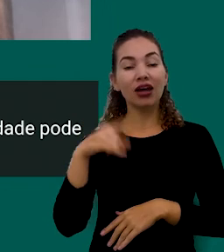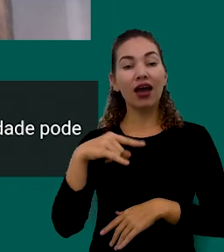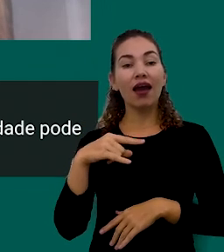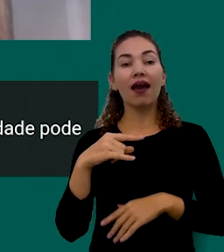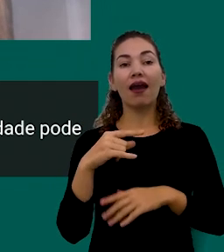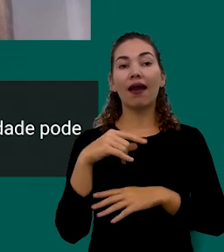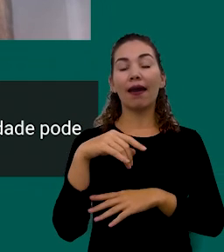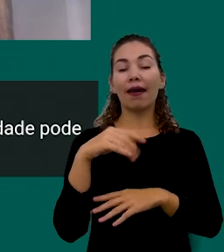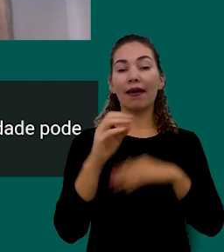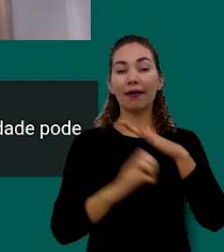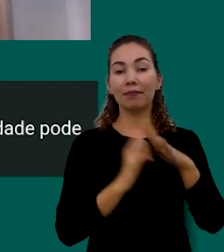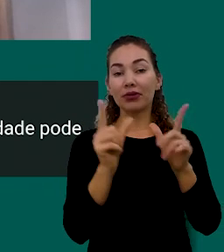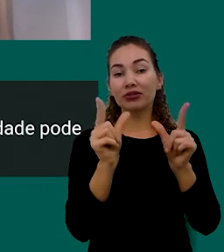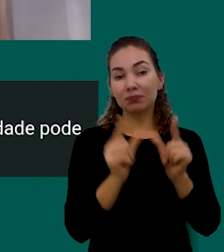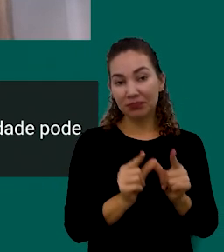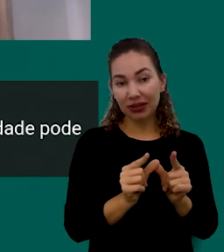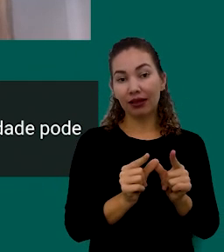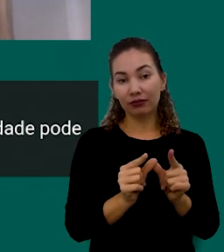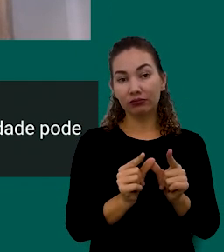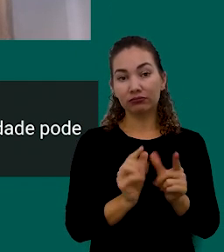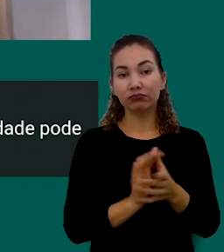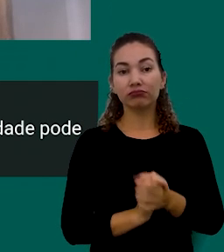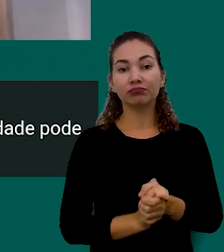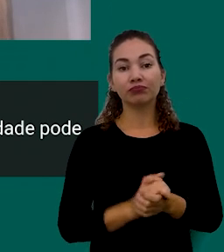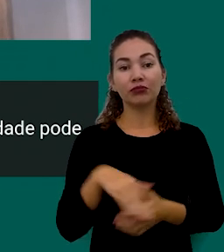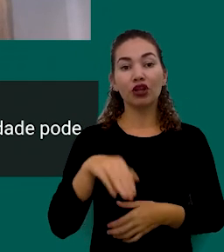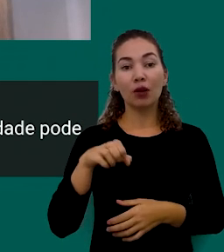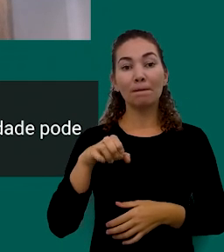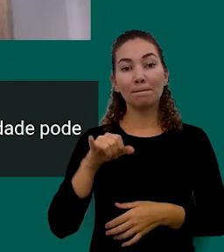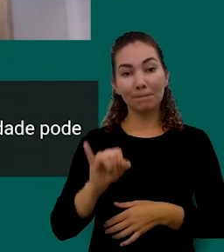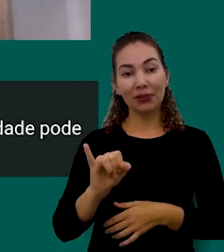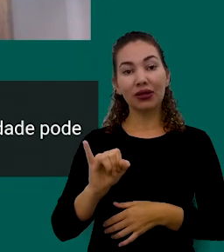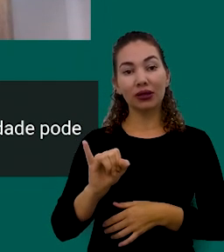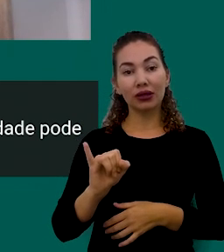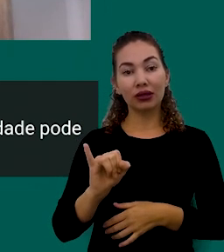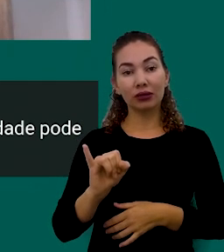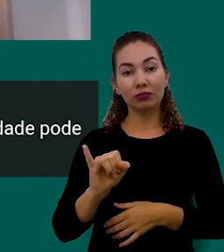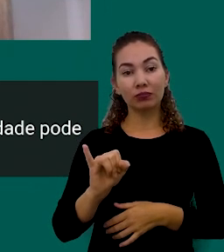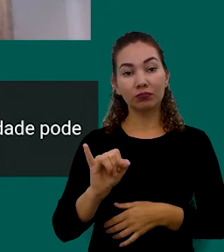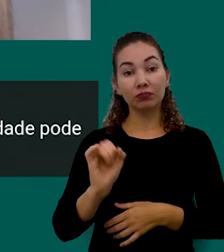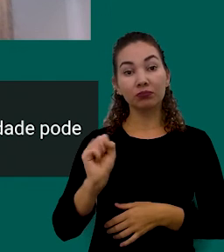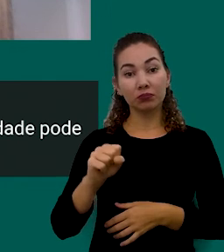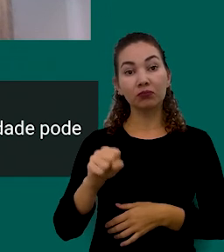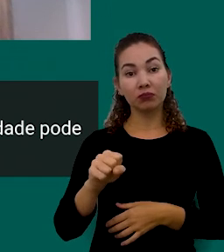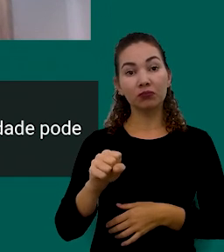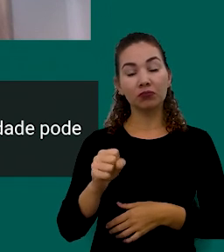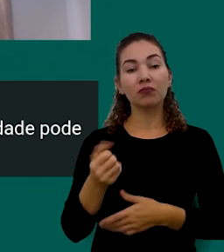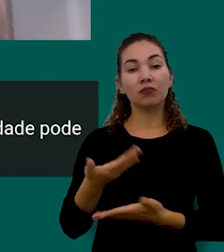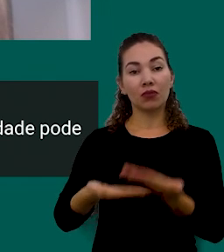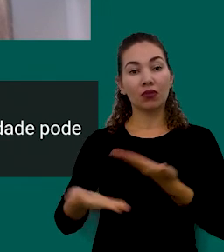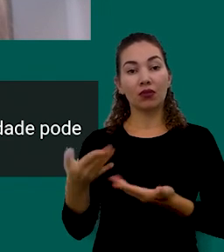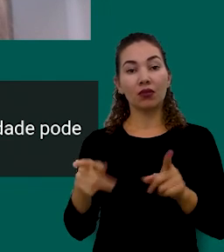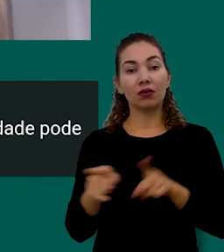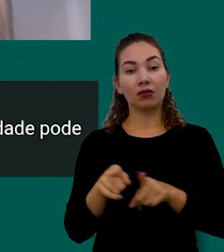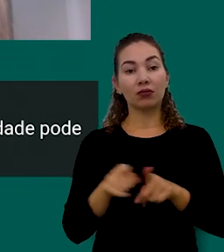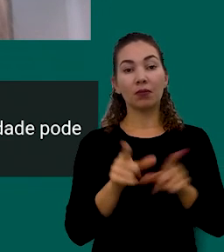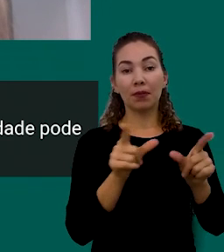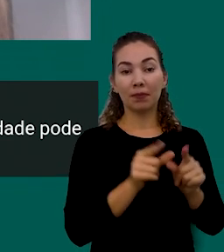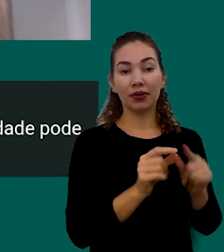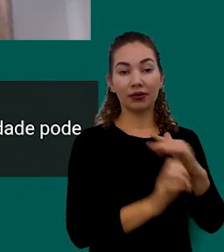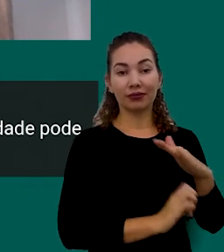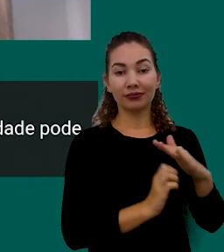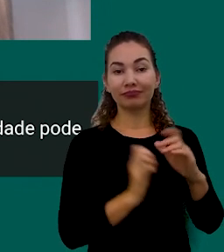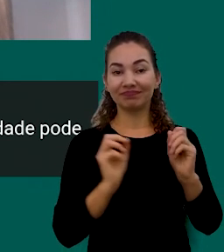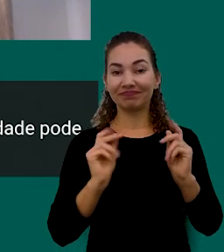De Pequeno Porte MEI Um Microempreendedor Individual Nós Atendemos E Também Microempresas